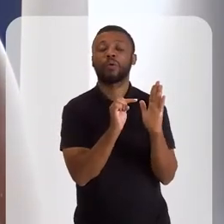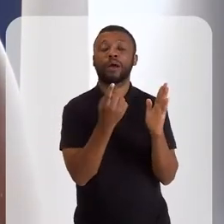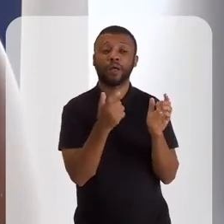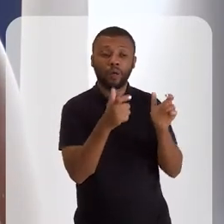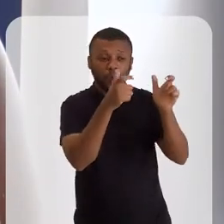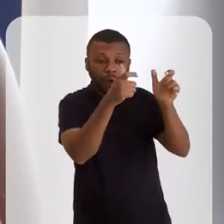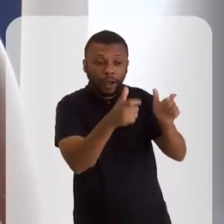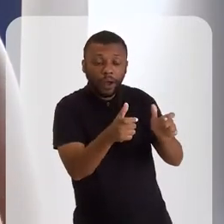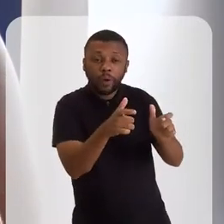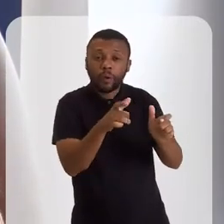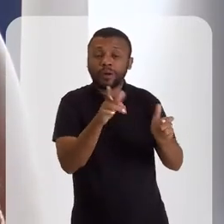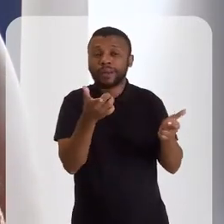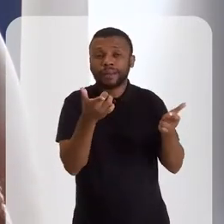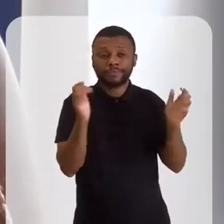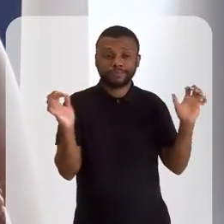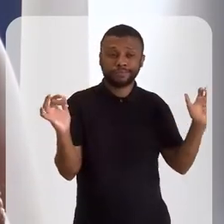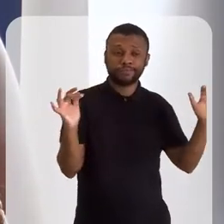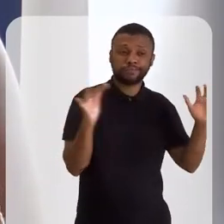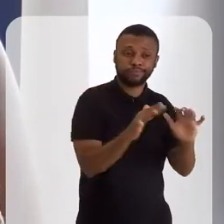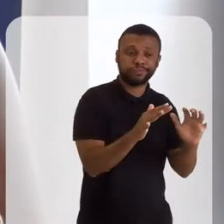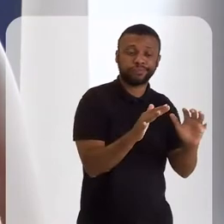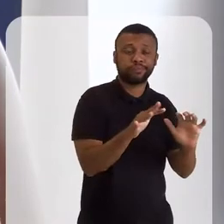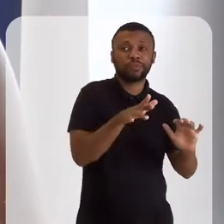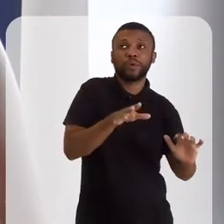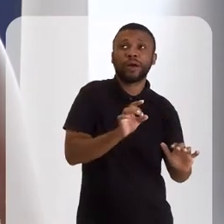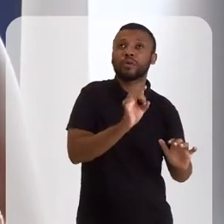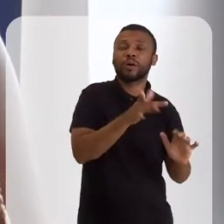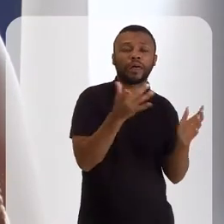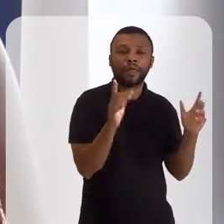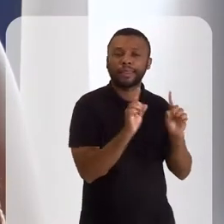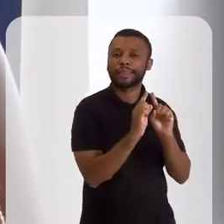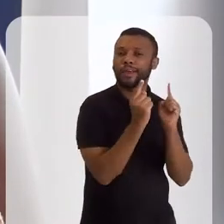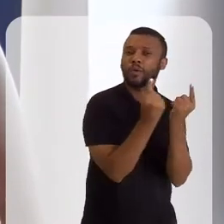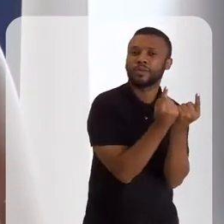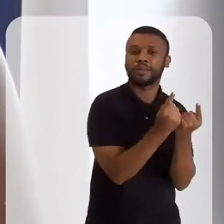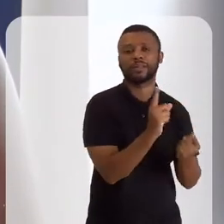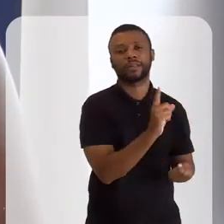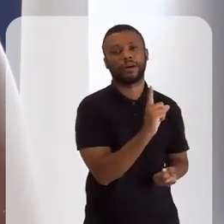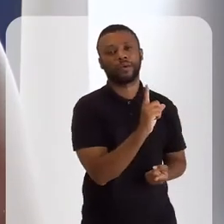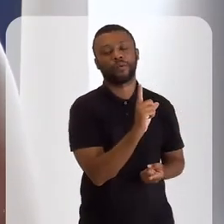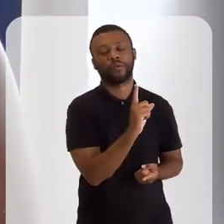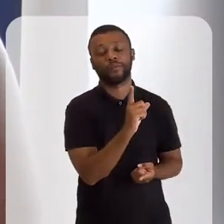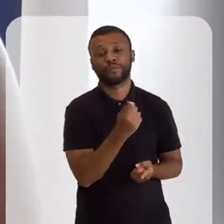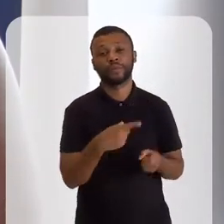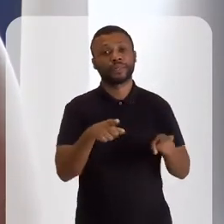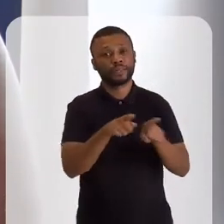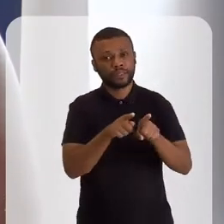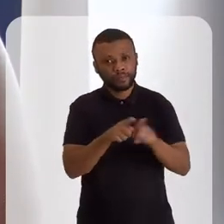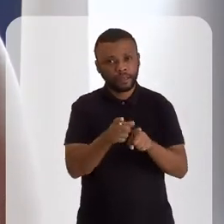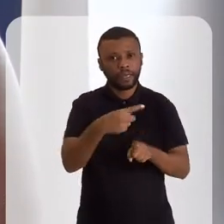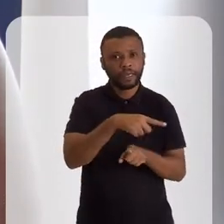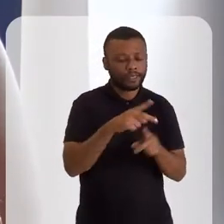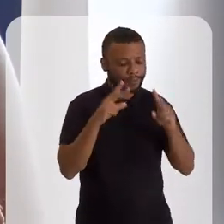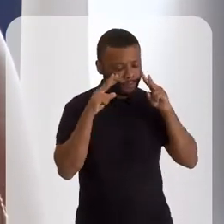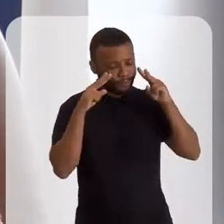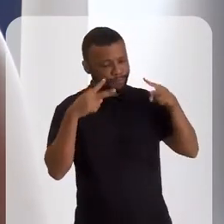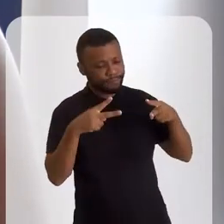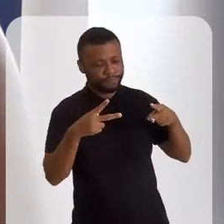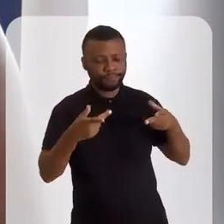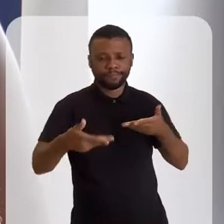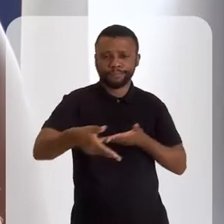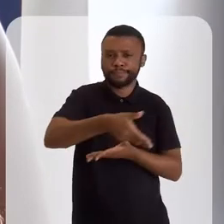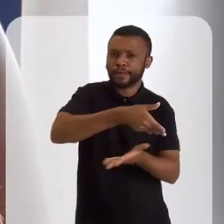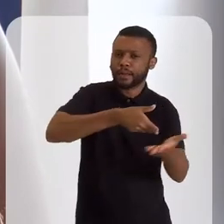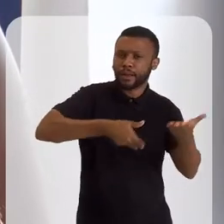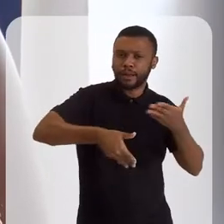onde as pessoas vão se reunir, através de um domo central que une todos a Deus, e eles, também, se reconhecem como